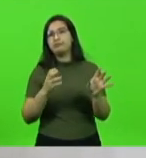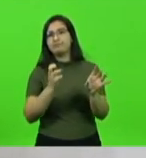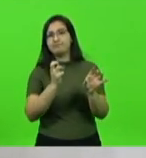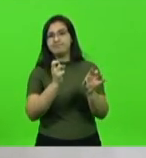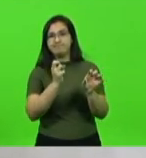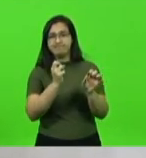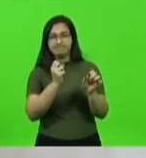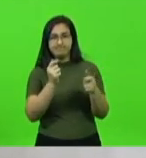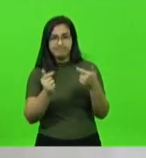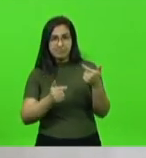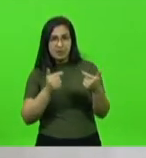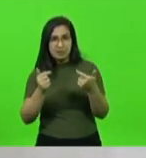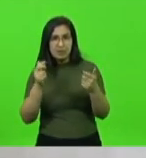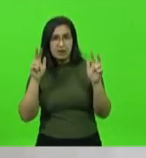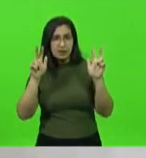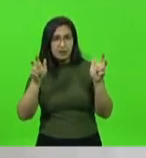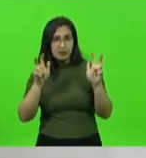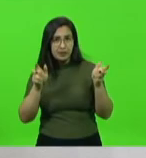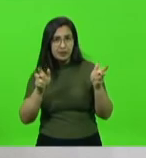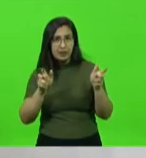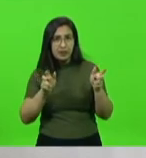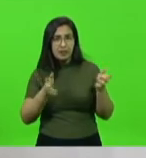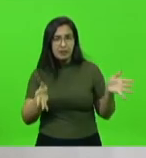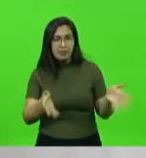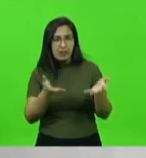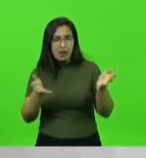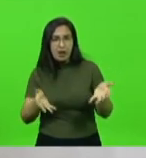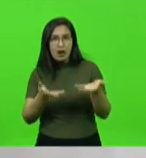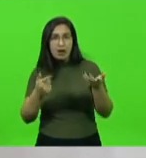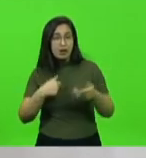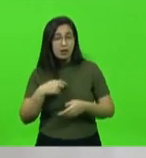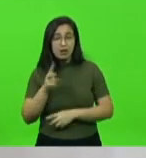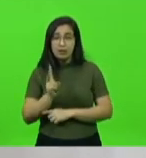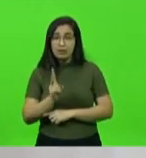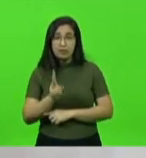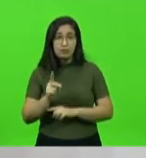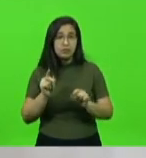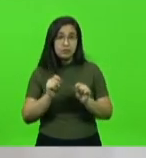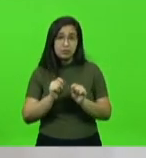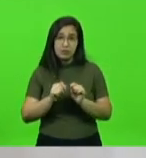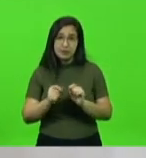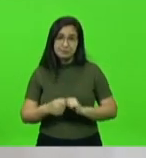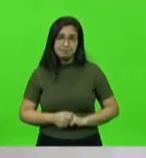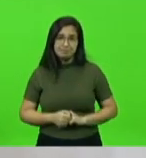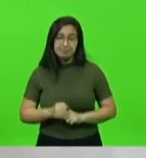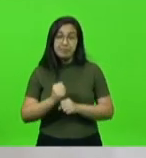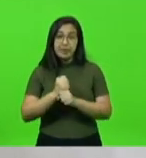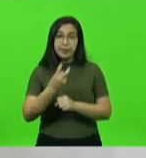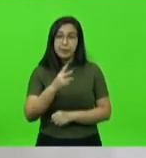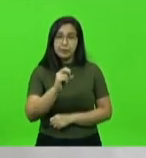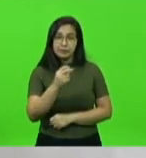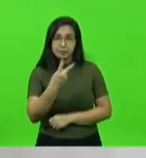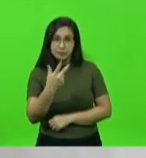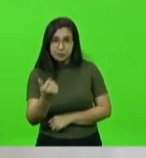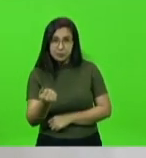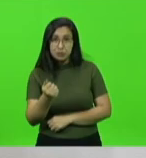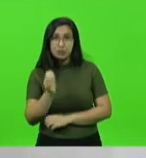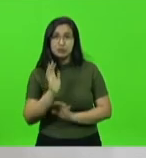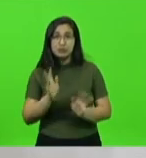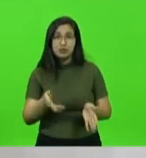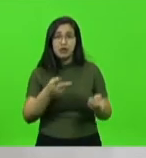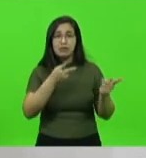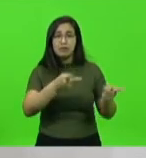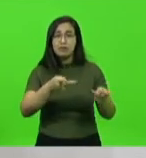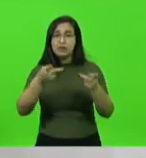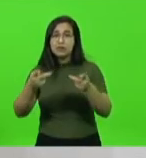e eu tenho feito isso com muita frequência. Só no ano aqui desse ano, só em 2021, eu já visitei mais de 150